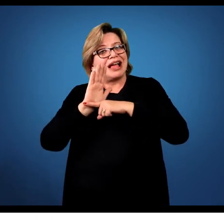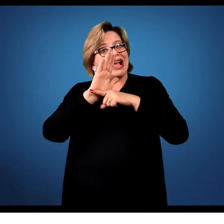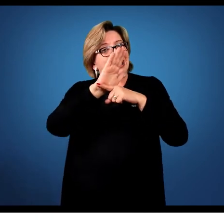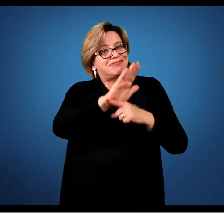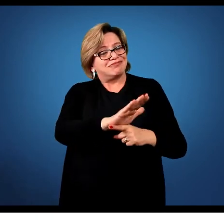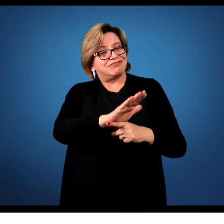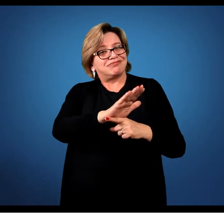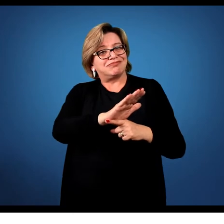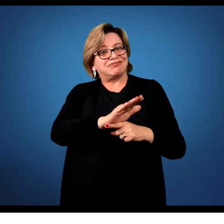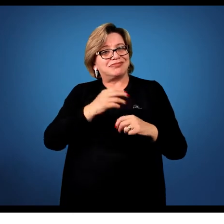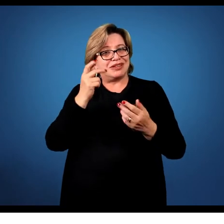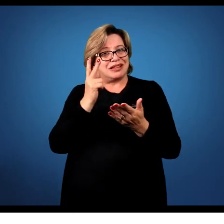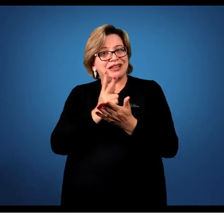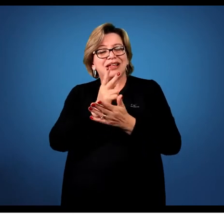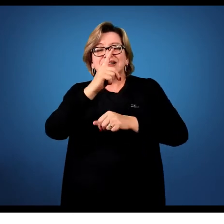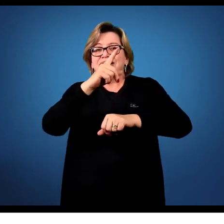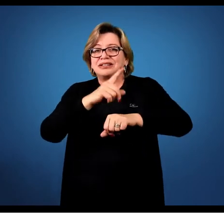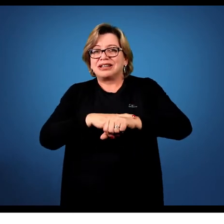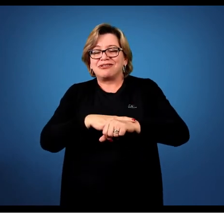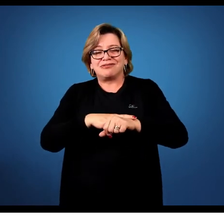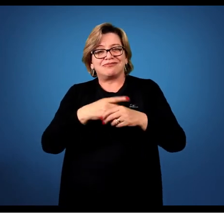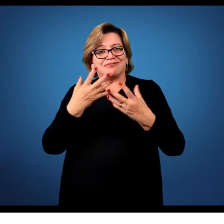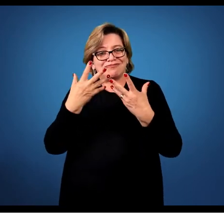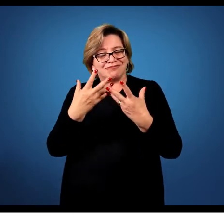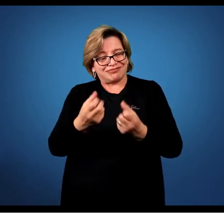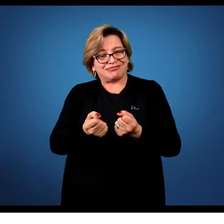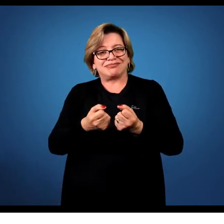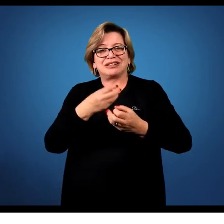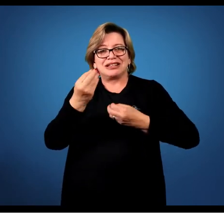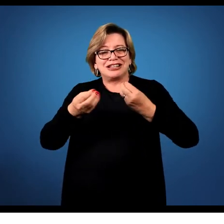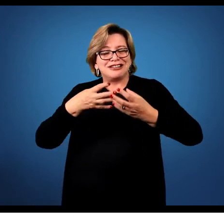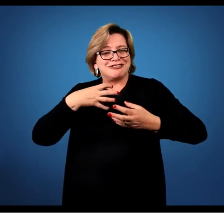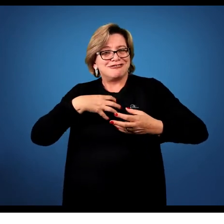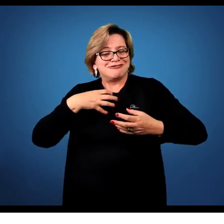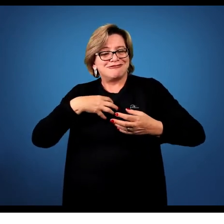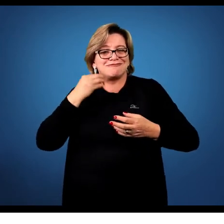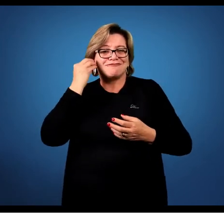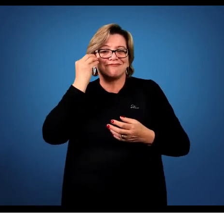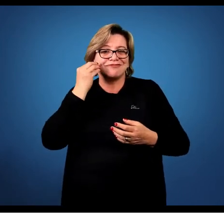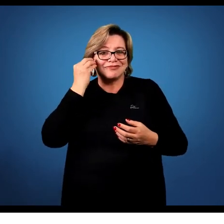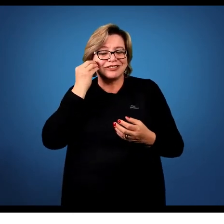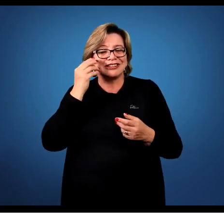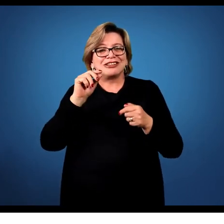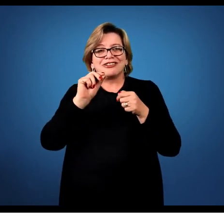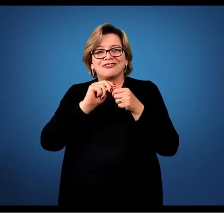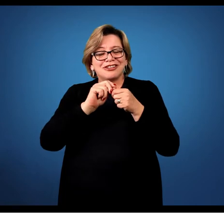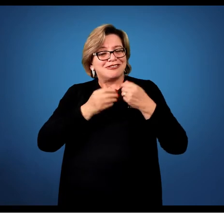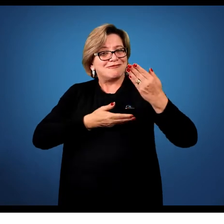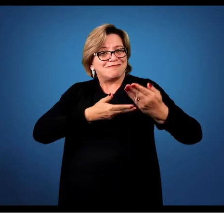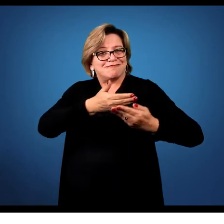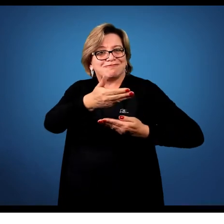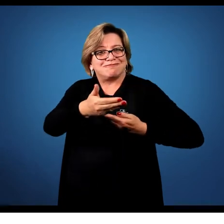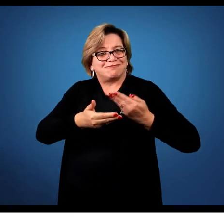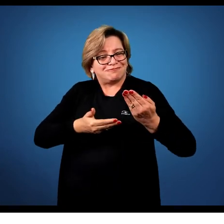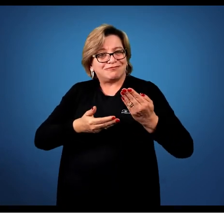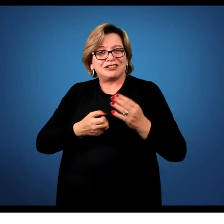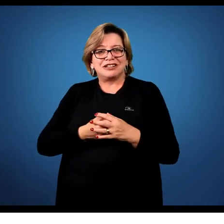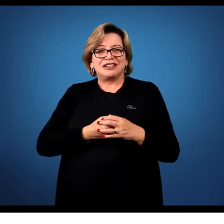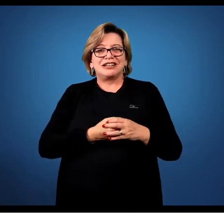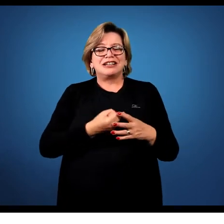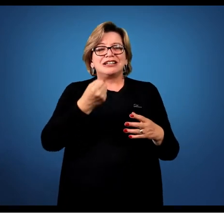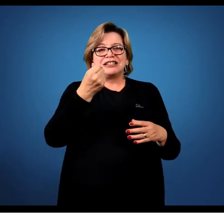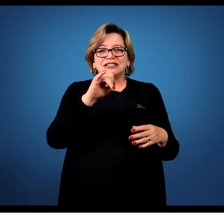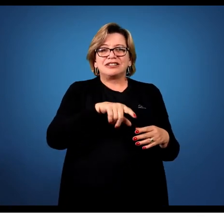estar nesse momento de receber a experiência, de sentir a experiência, de estabelecer uma relação. Se você